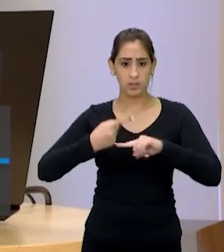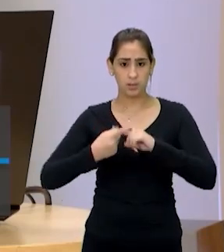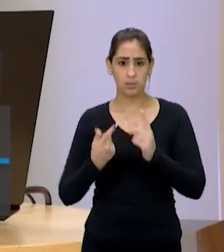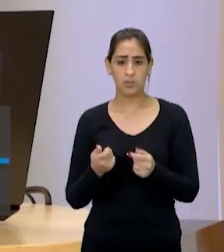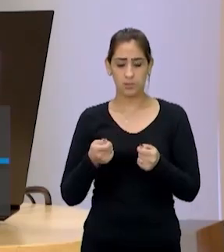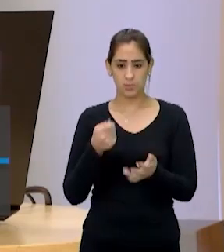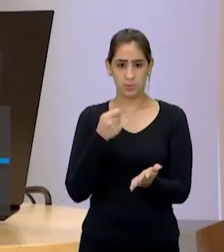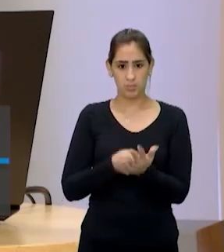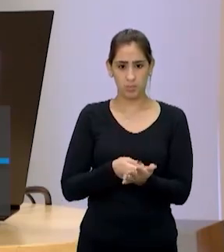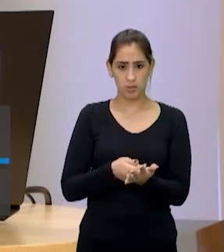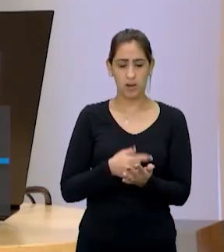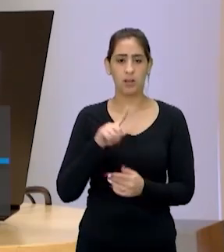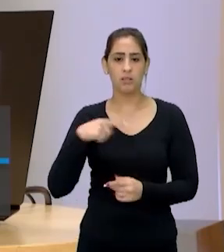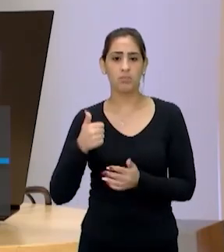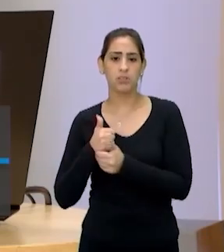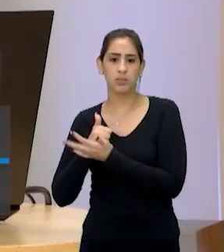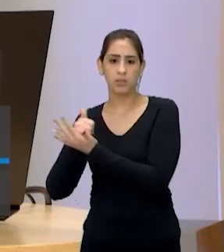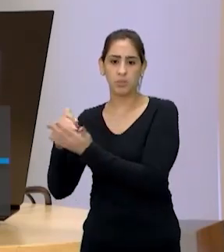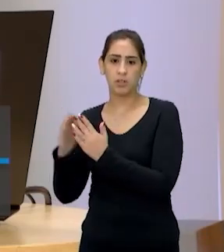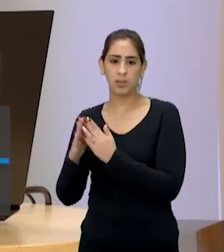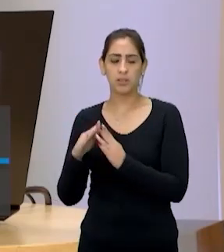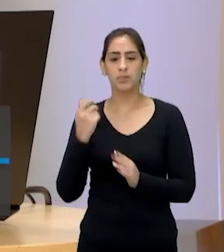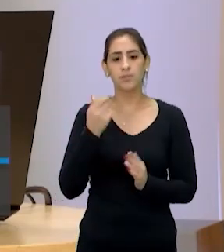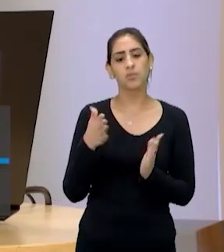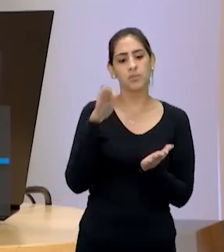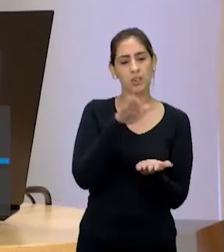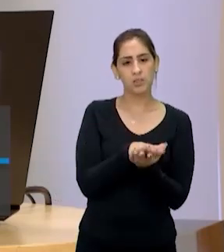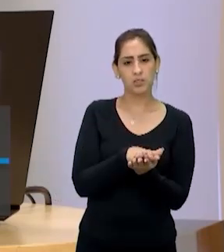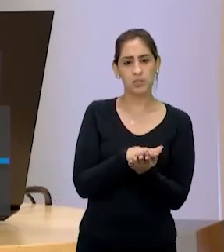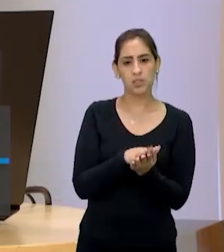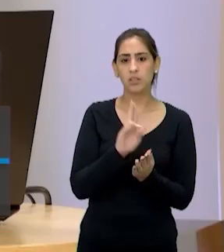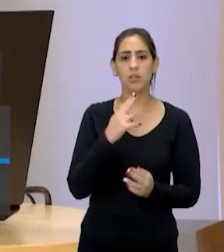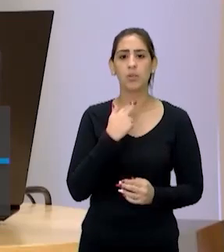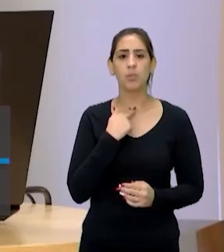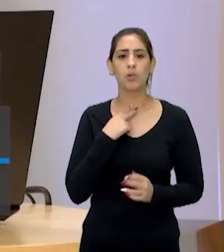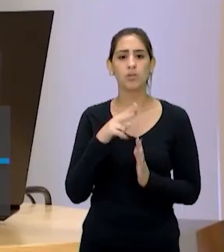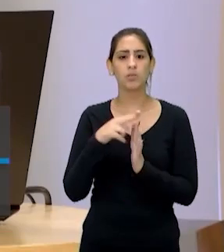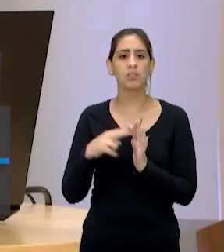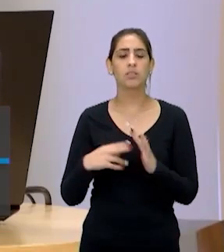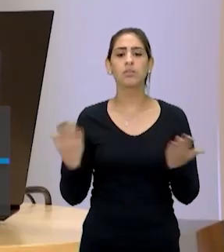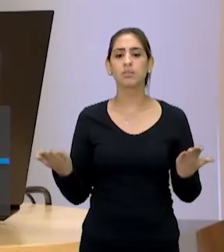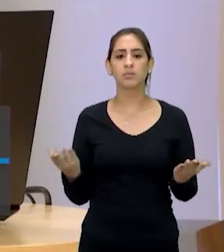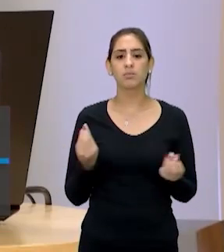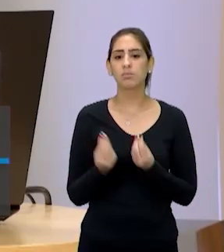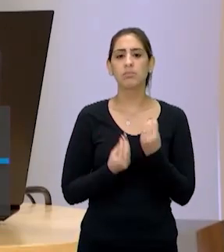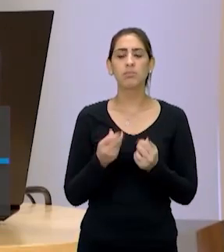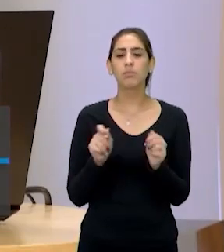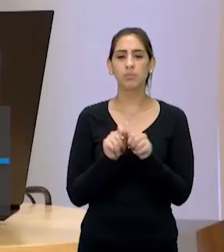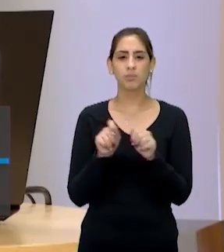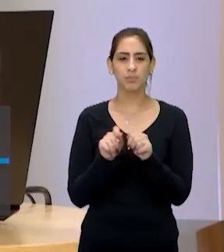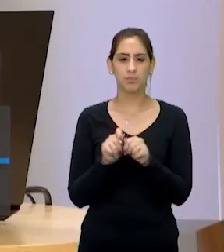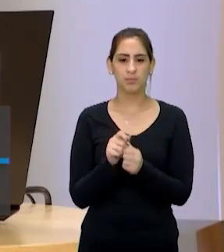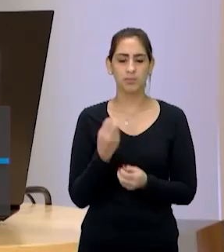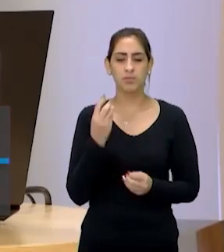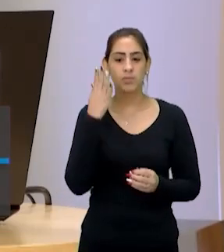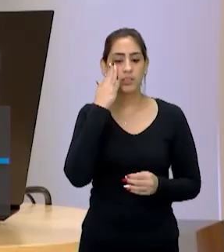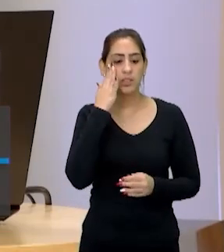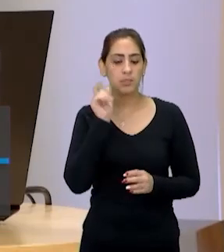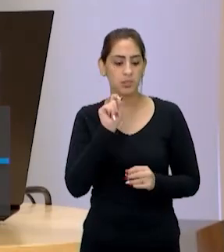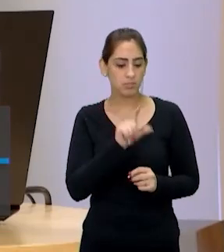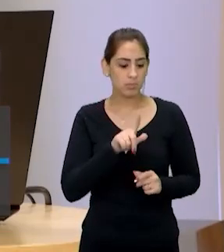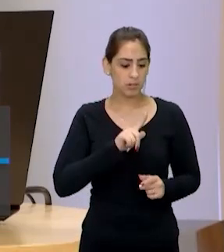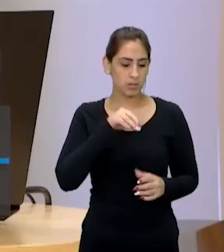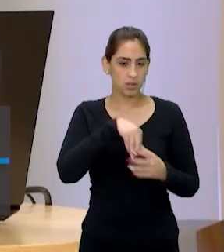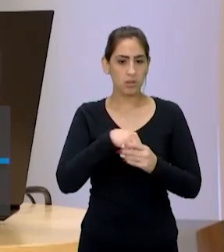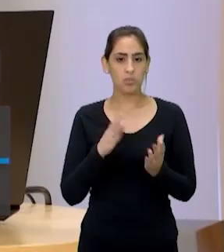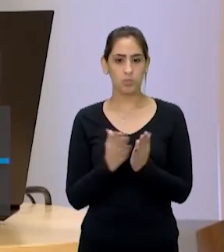comprar e levar para casa? Ou você, não, tem que deixá-lo fechado e não pode ler? E aí? Você quer saber o que se passa no livro